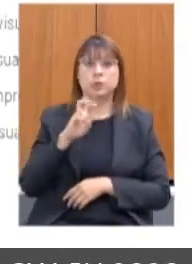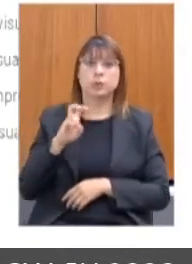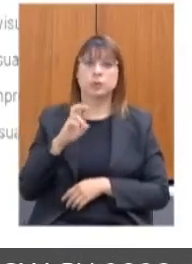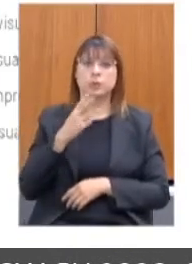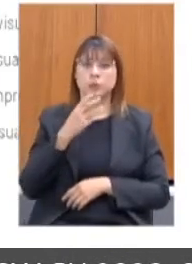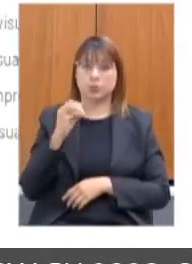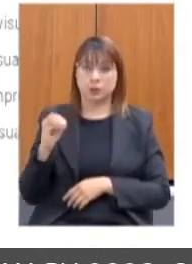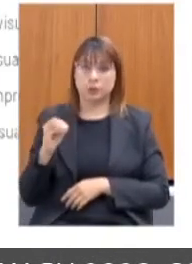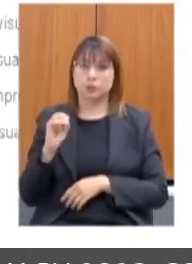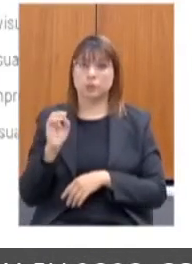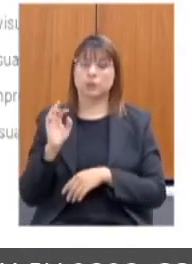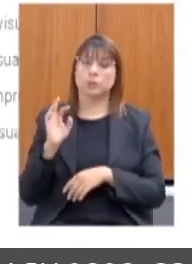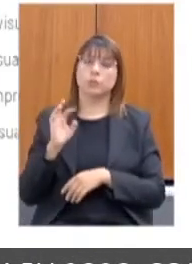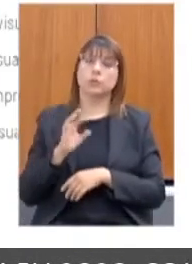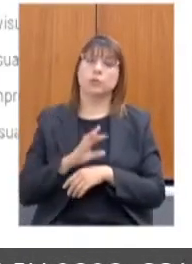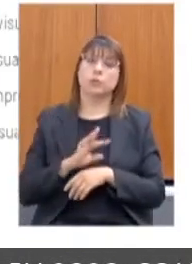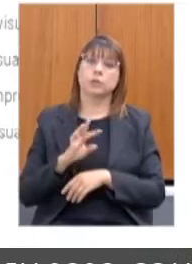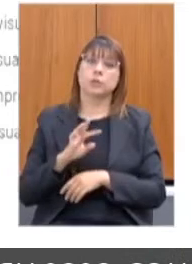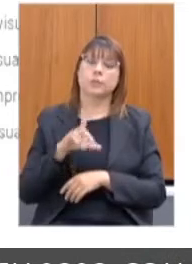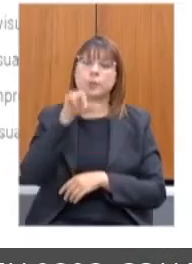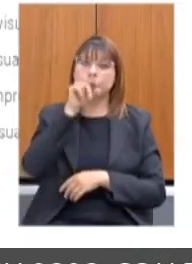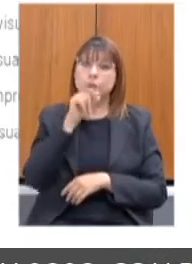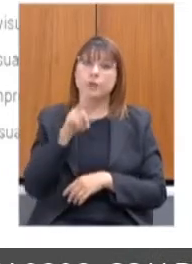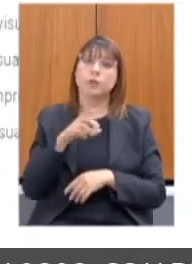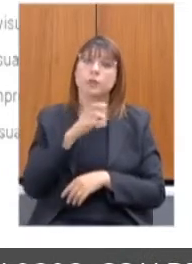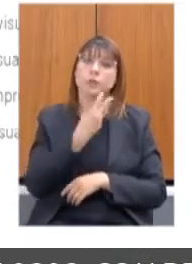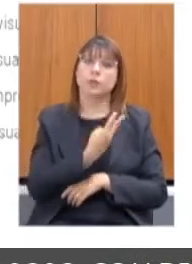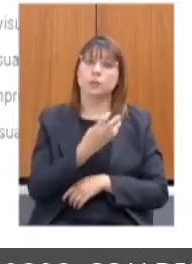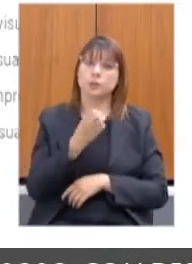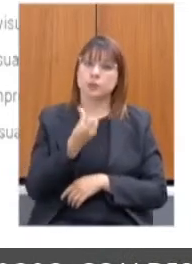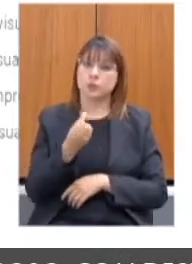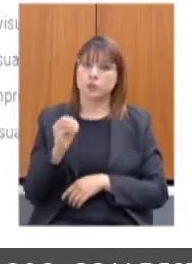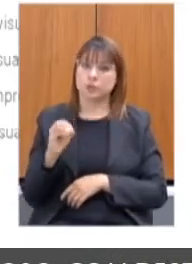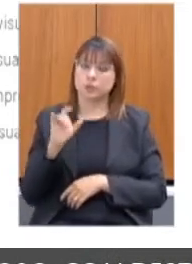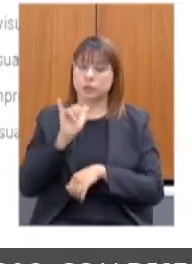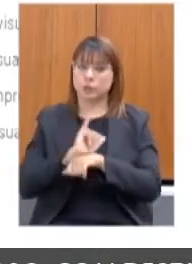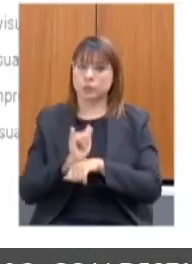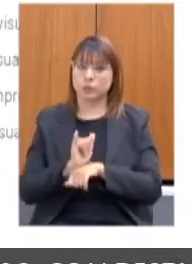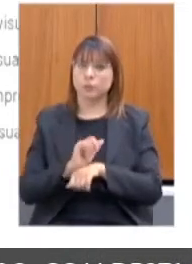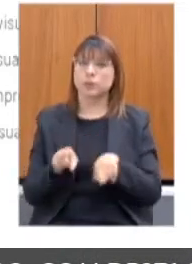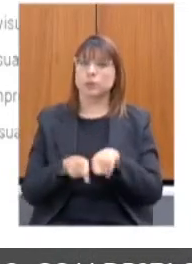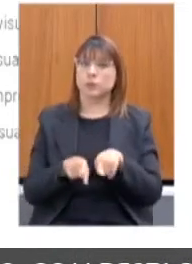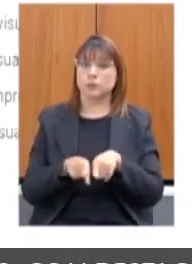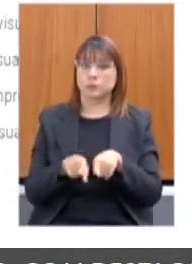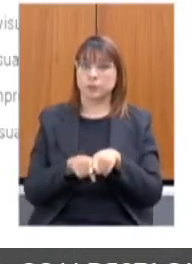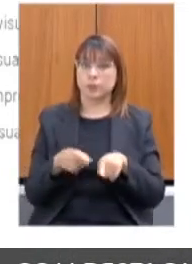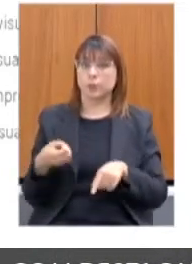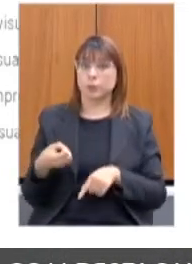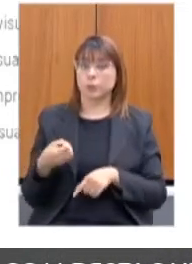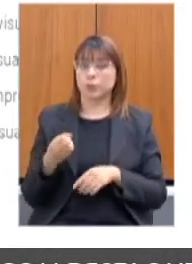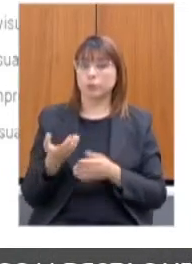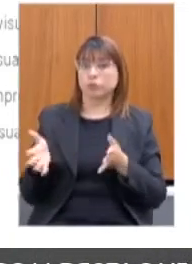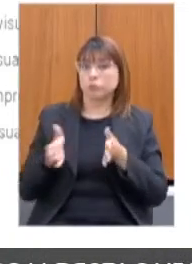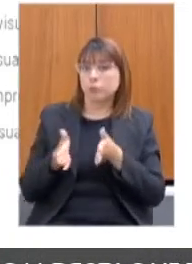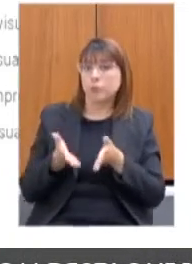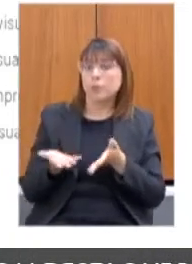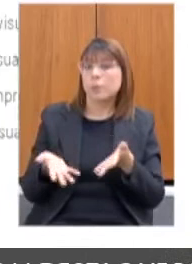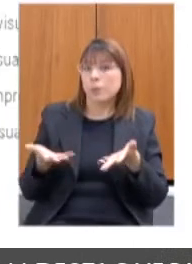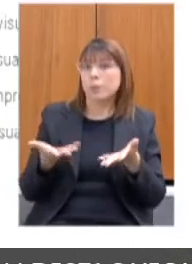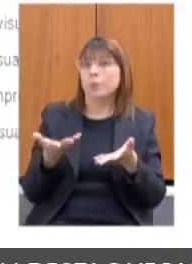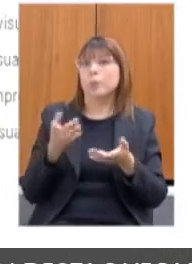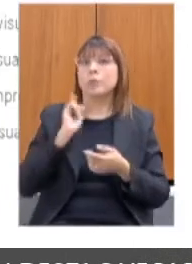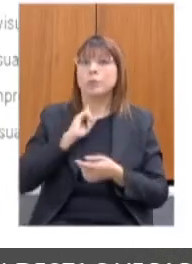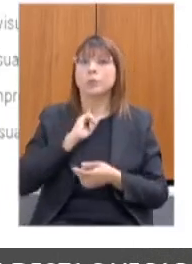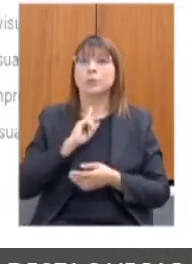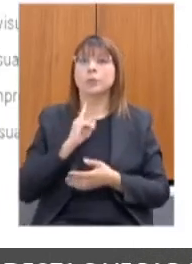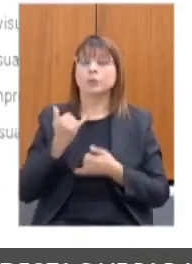Twitter e 3.800 no YouTube. E tivemos o Mova Minas Recreativo, que foi para crianças e adolescentes,